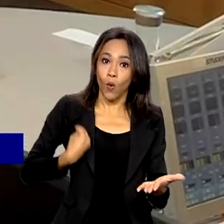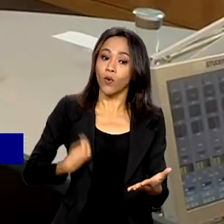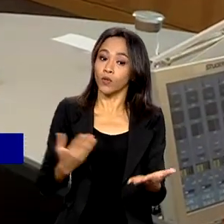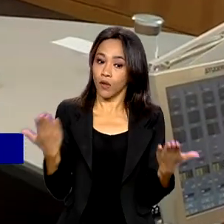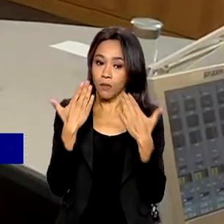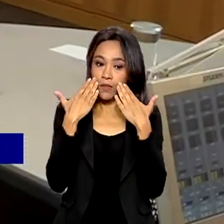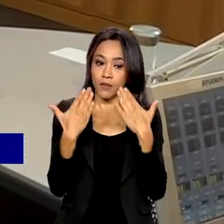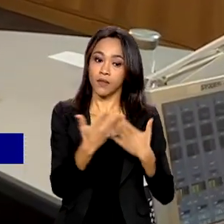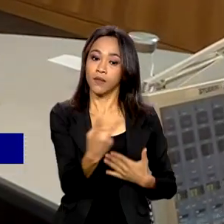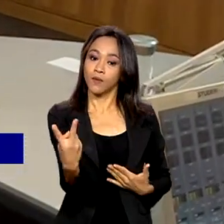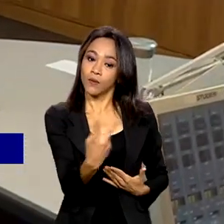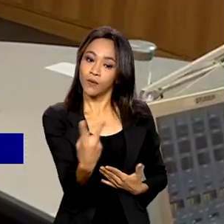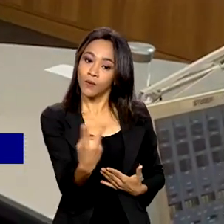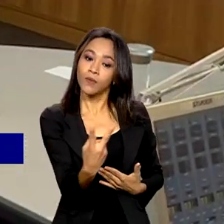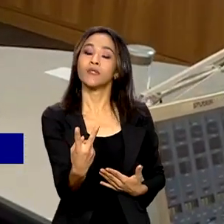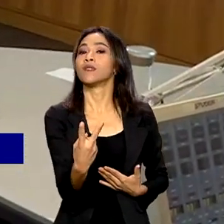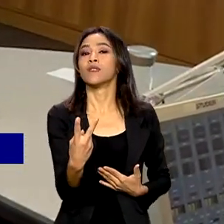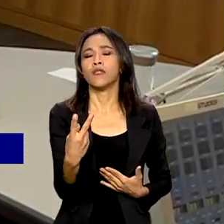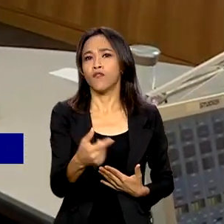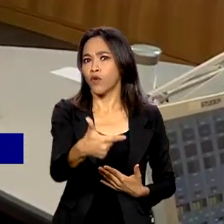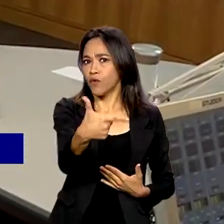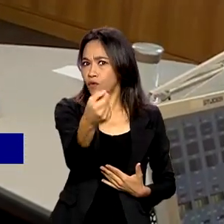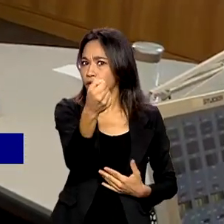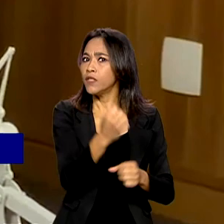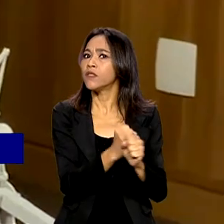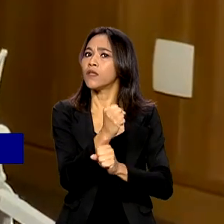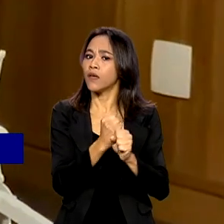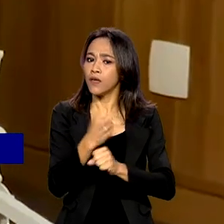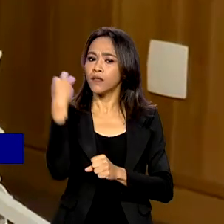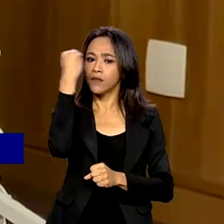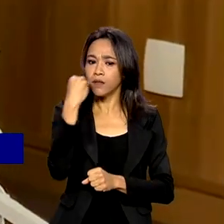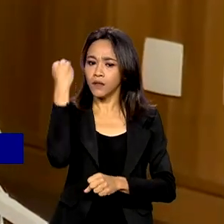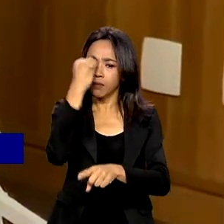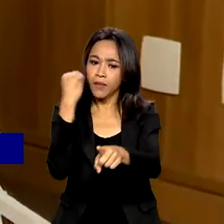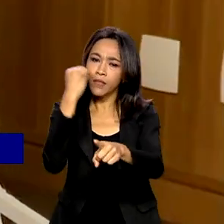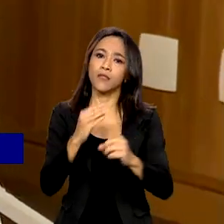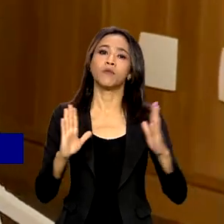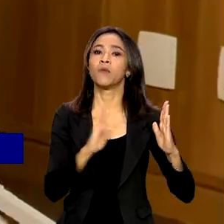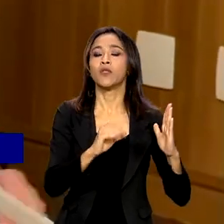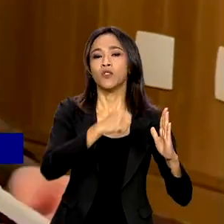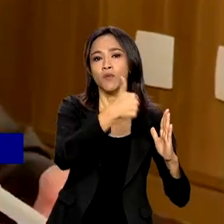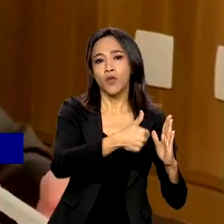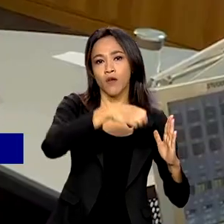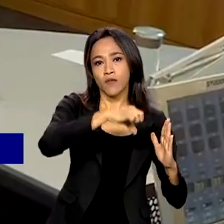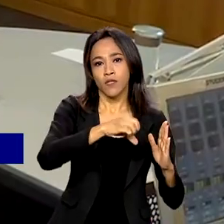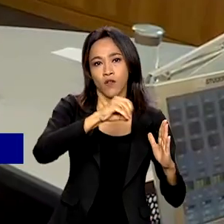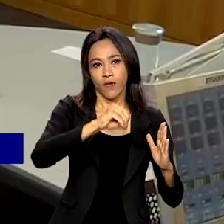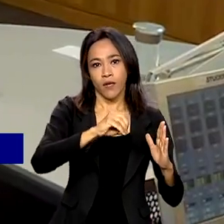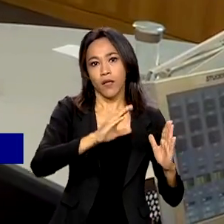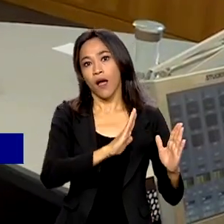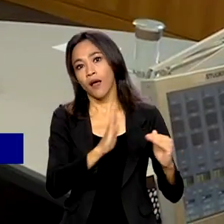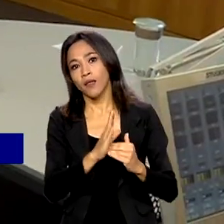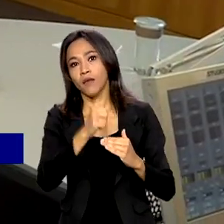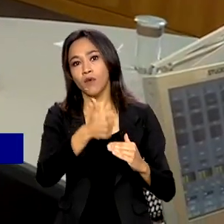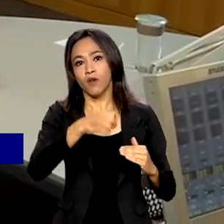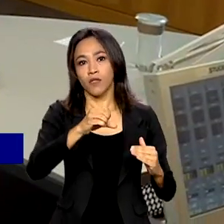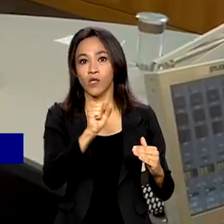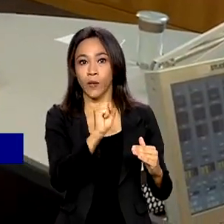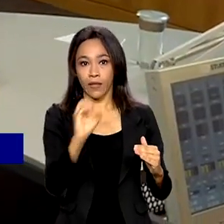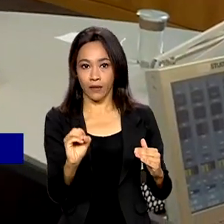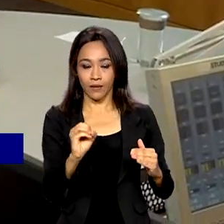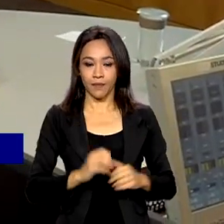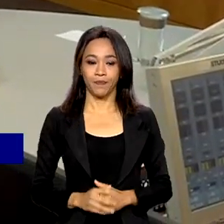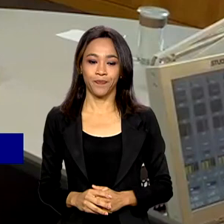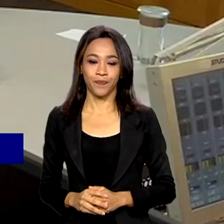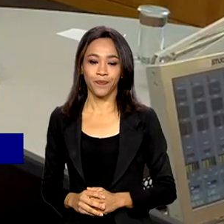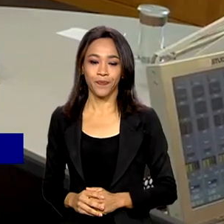Souza, locutor do programa por quase 20 anos, nas décadas de 80 e 90. Sexta-feira,